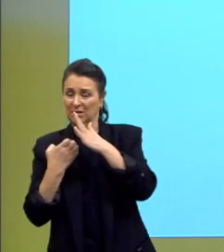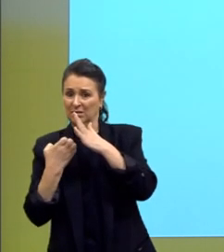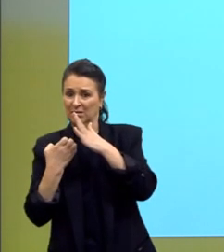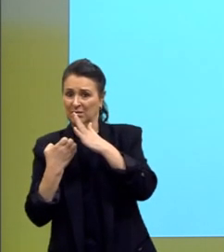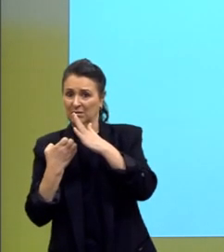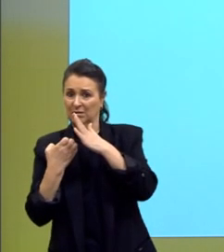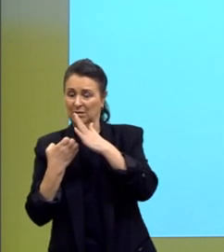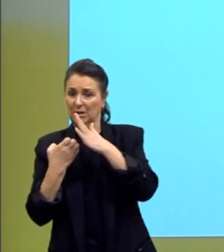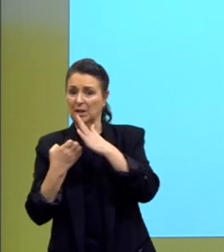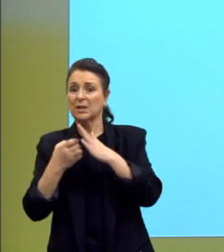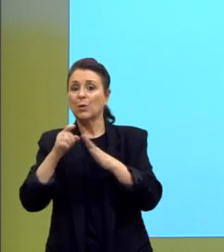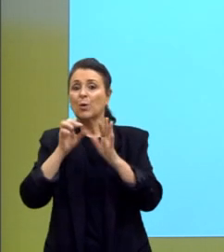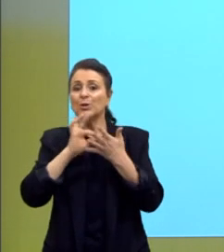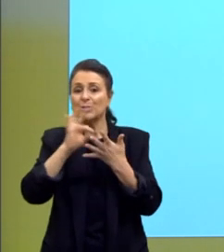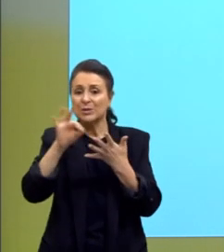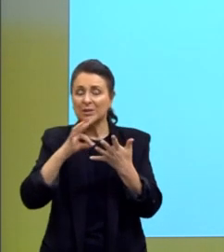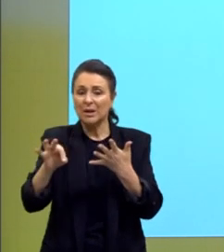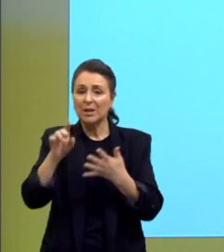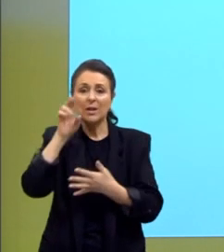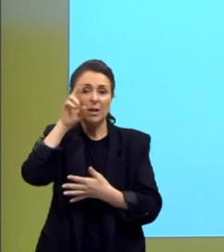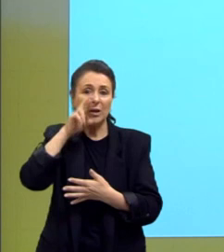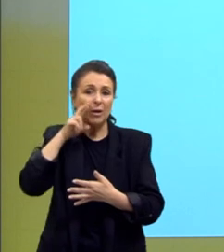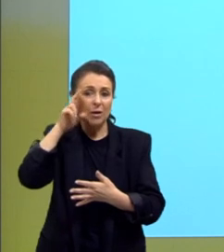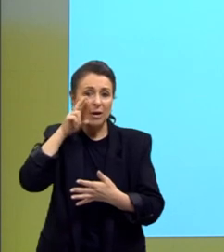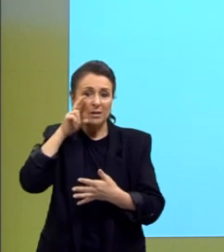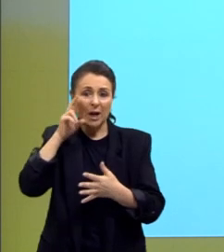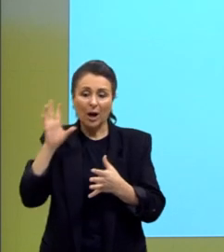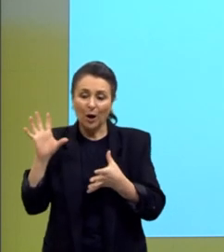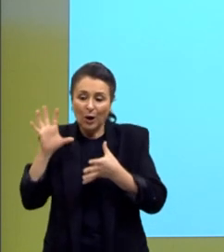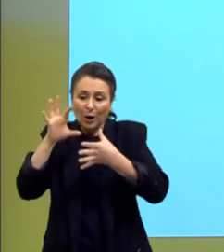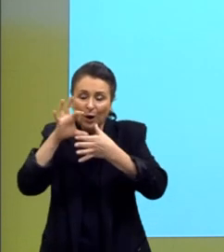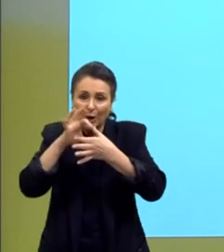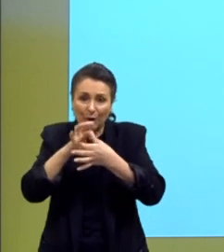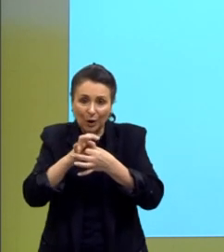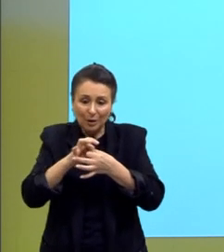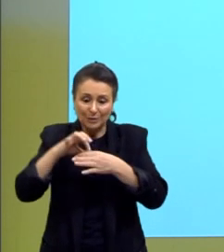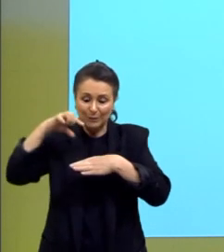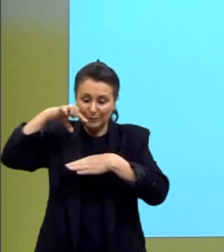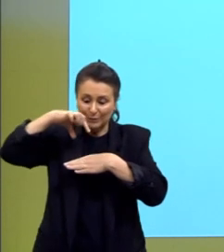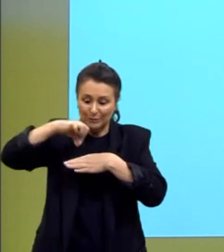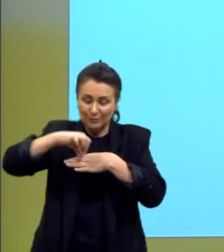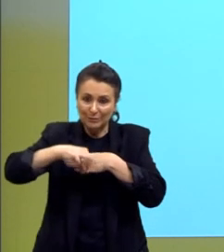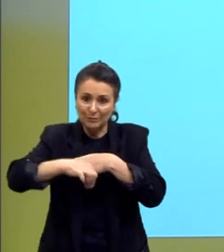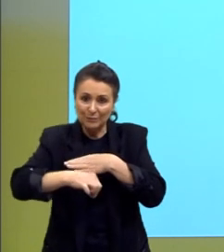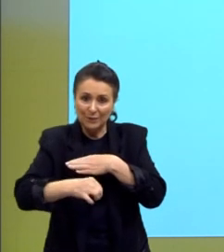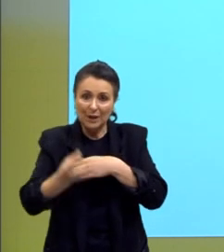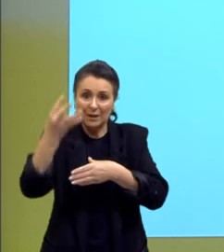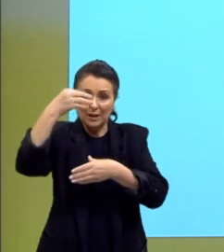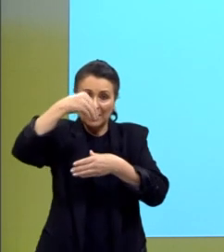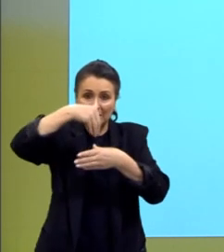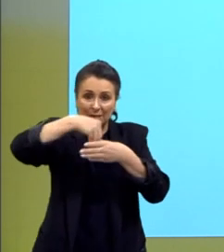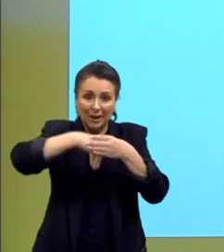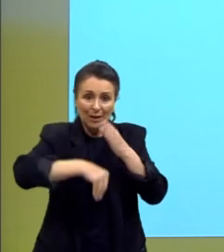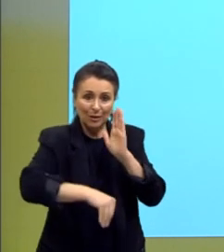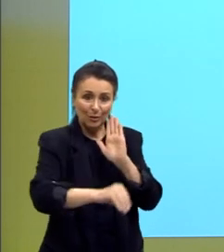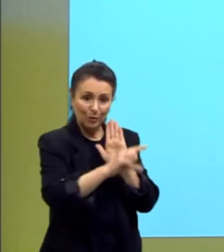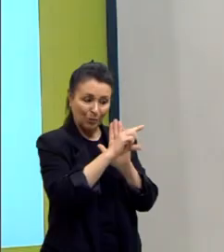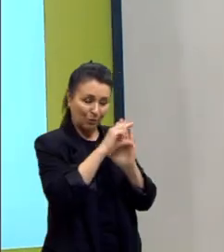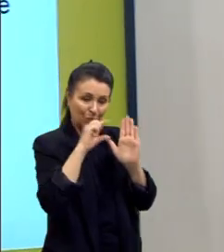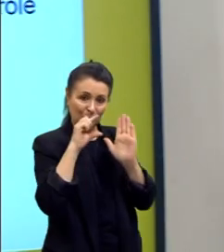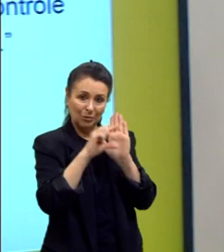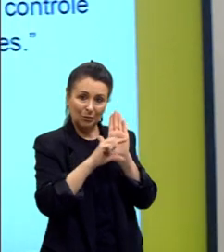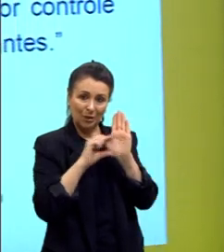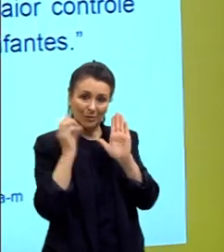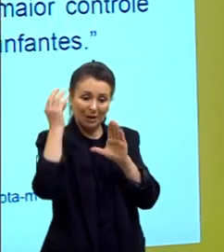rosa porque são conectores que promovem a coesão em nível intraparágrafo, dentro